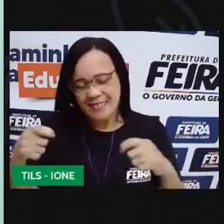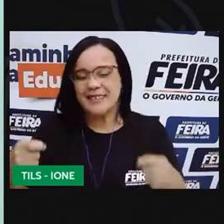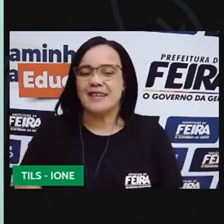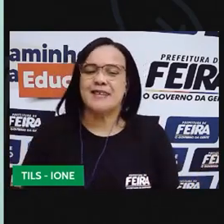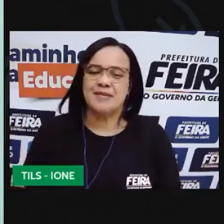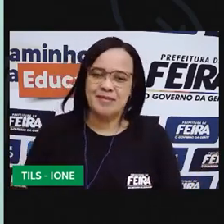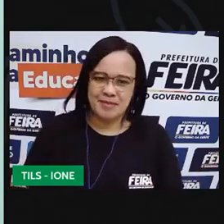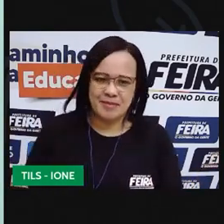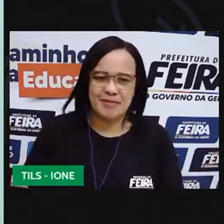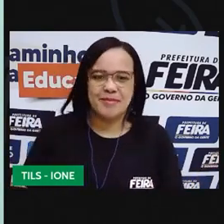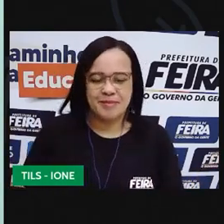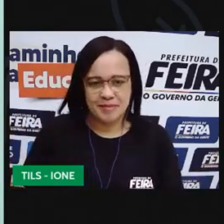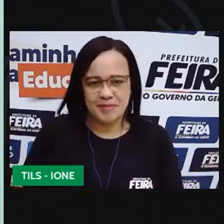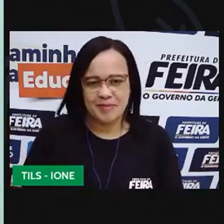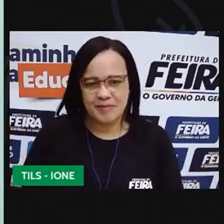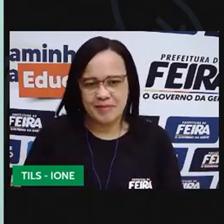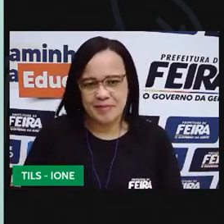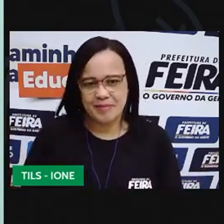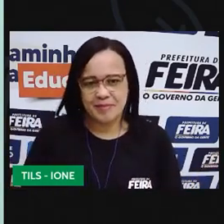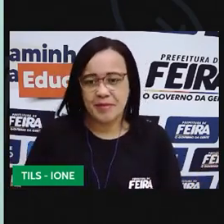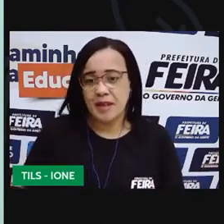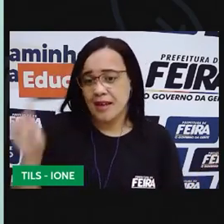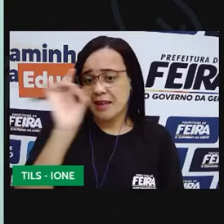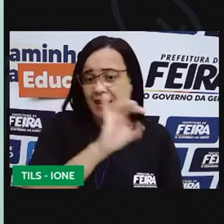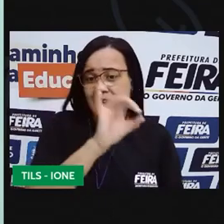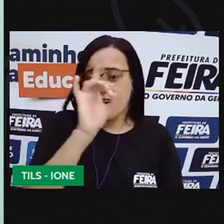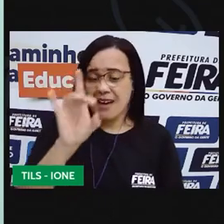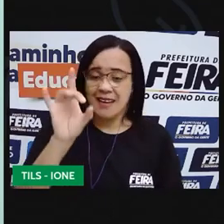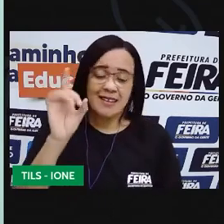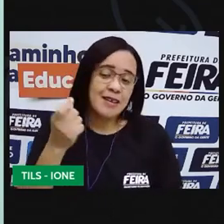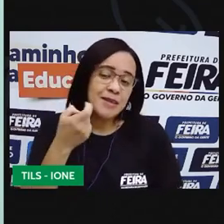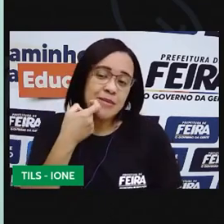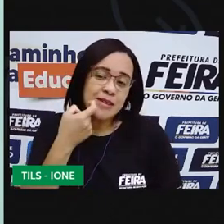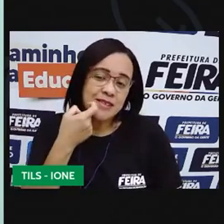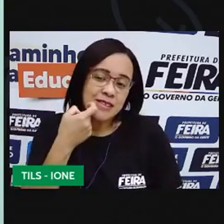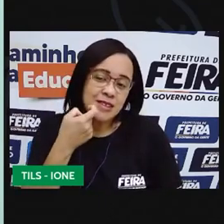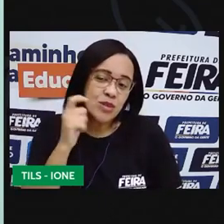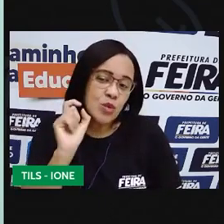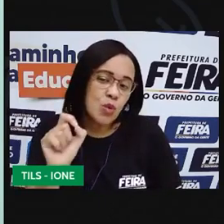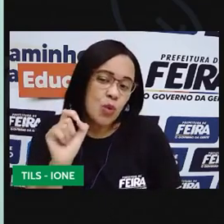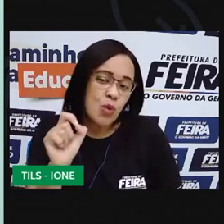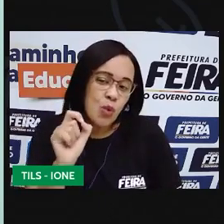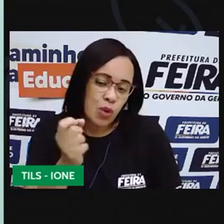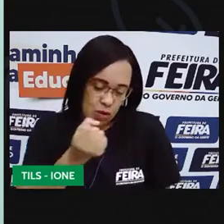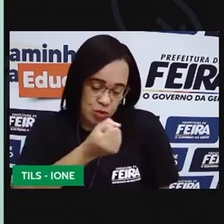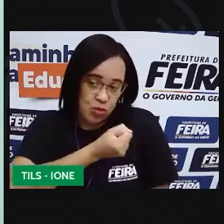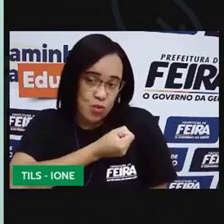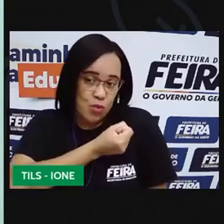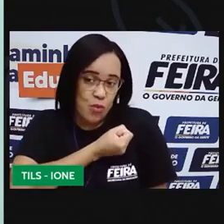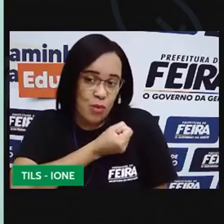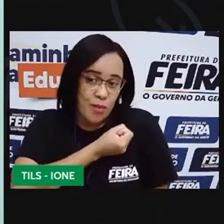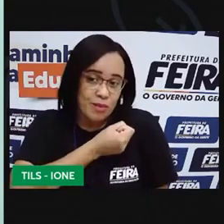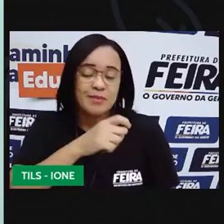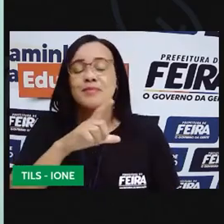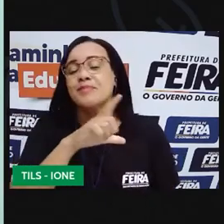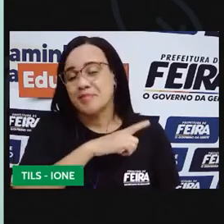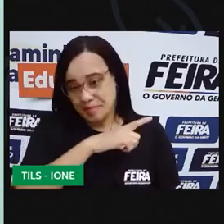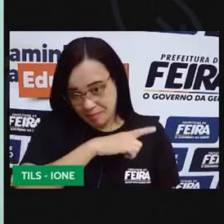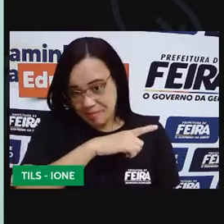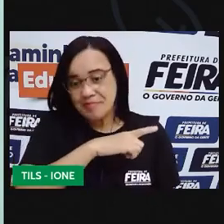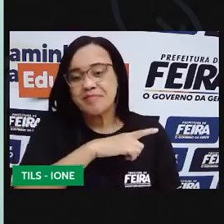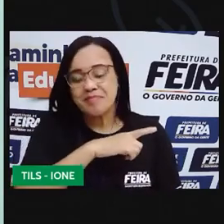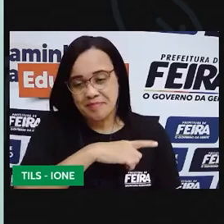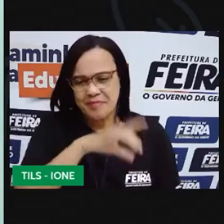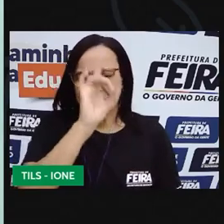Observem, crianças, que cada peixinho está numerado porque na pescaria cada número